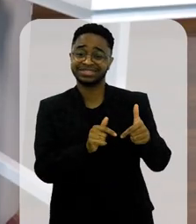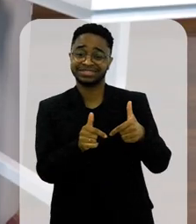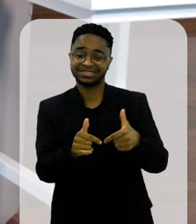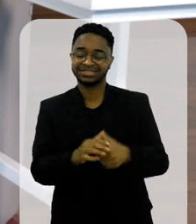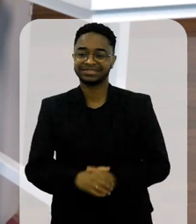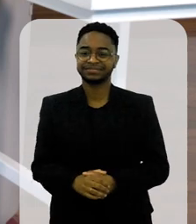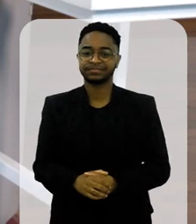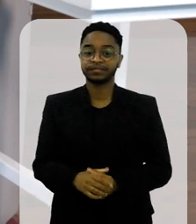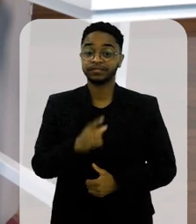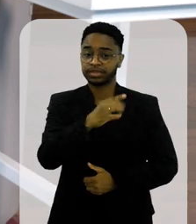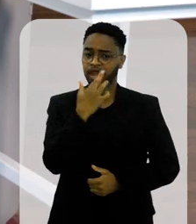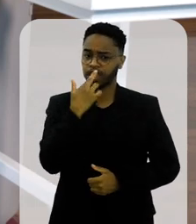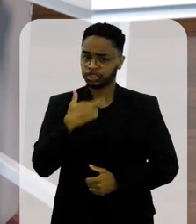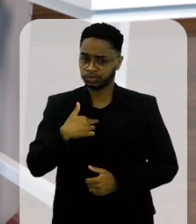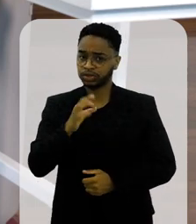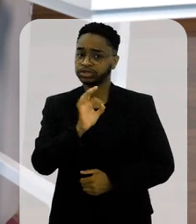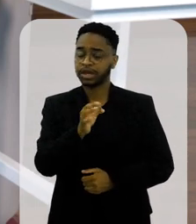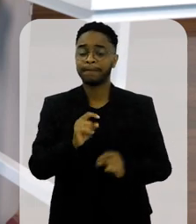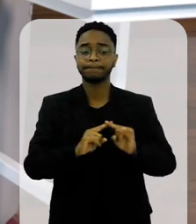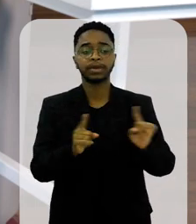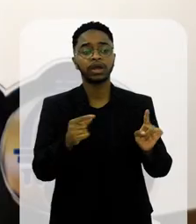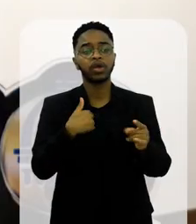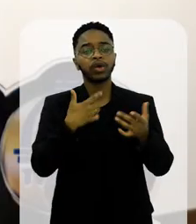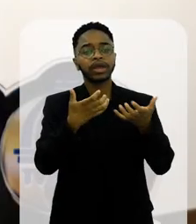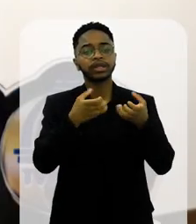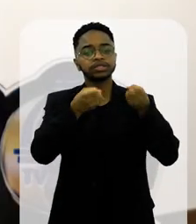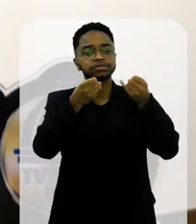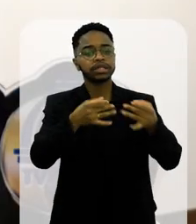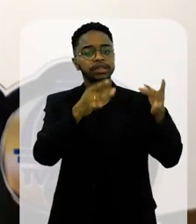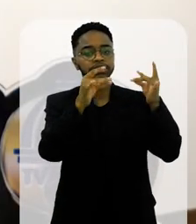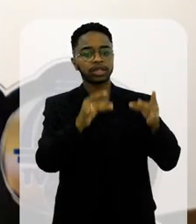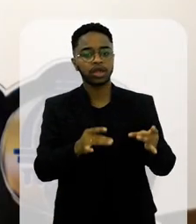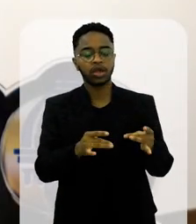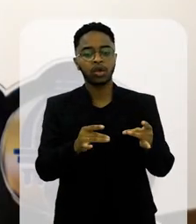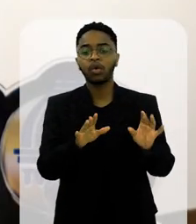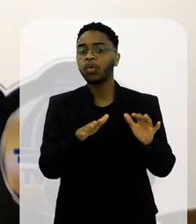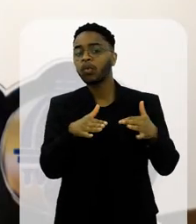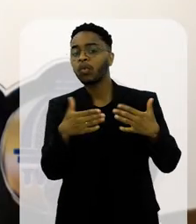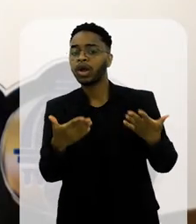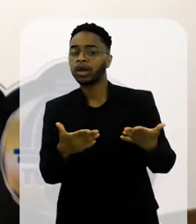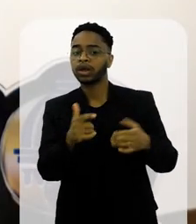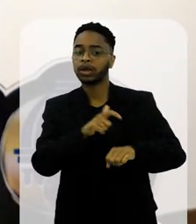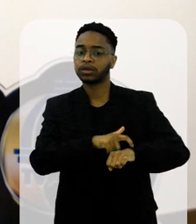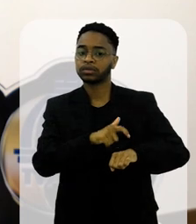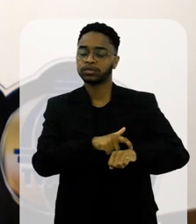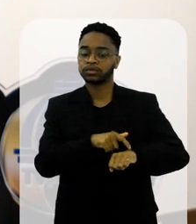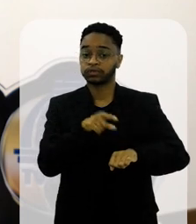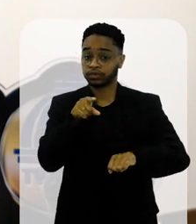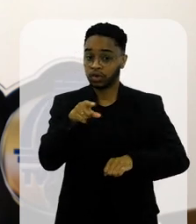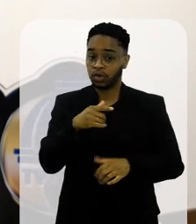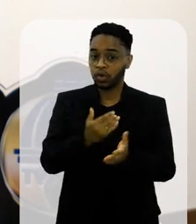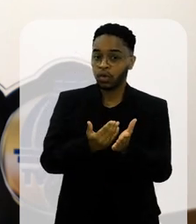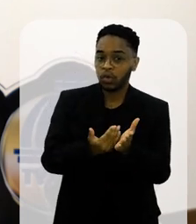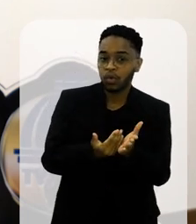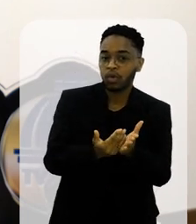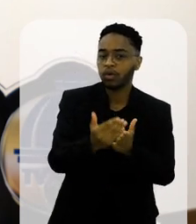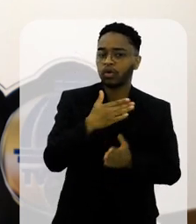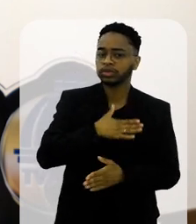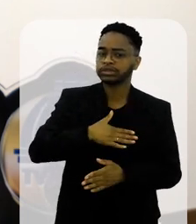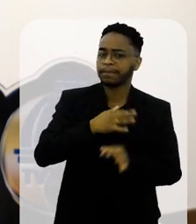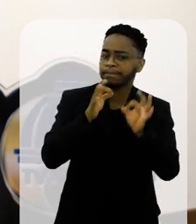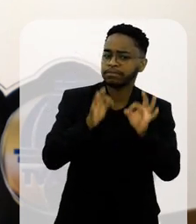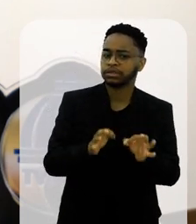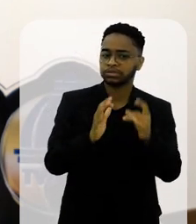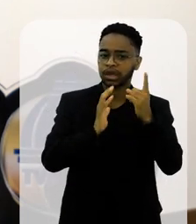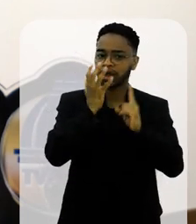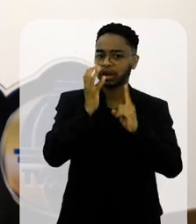ativamente. Você já respondeu, mas eu queria que você detalhasse mais. Quando é que o menino Leonardo Bruno começa a gostar